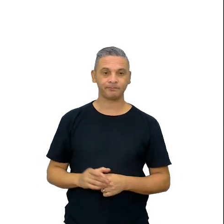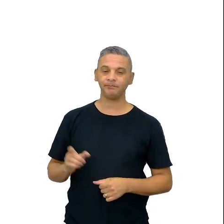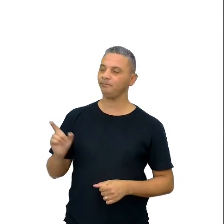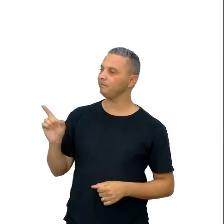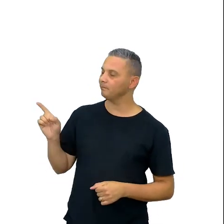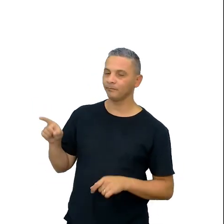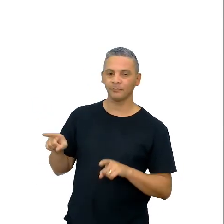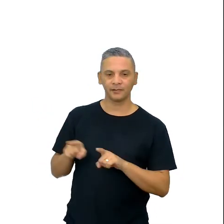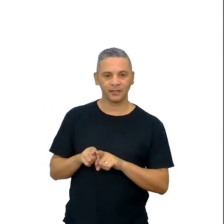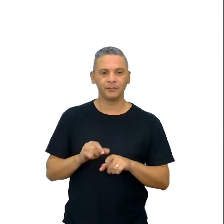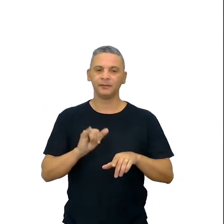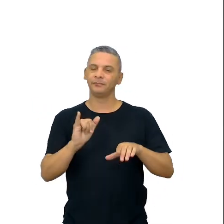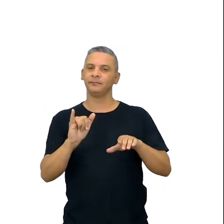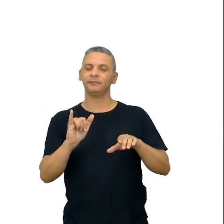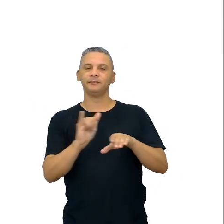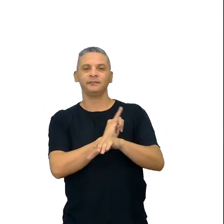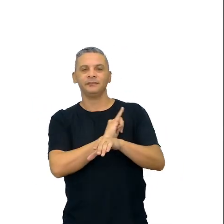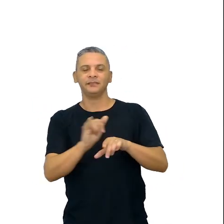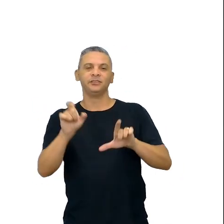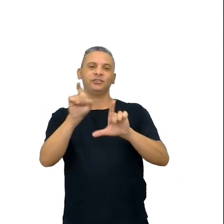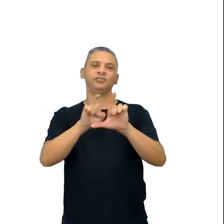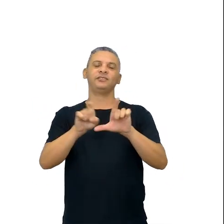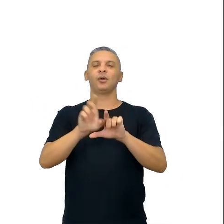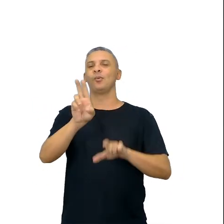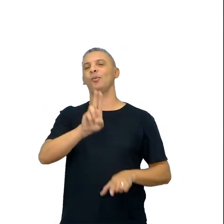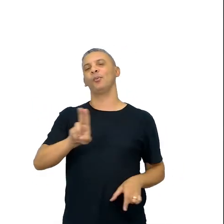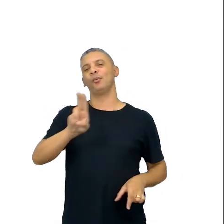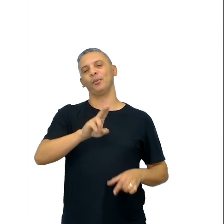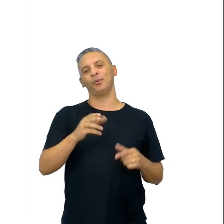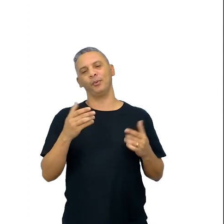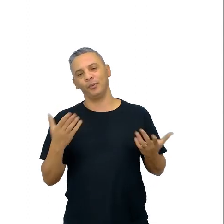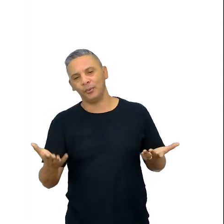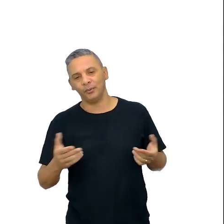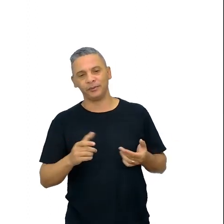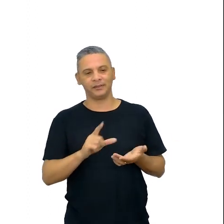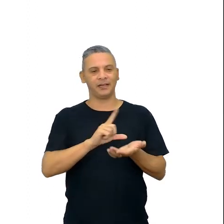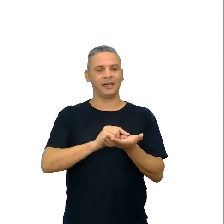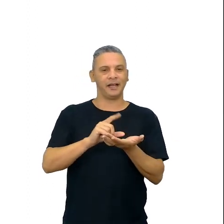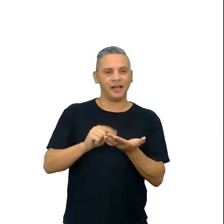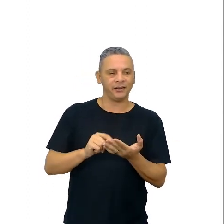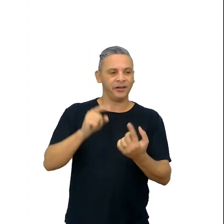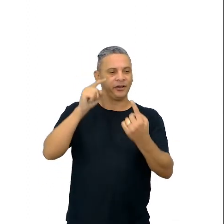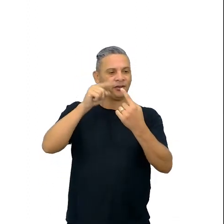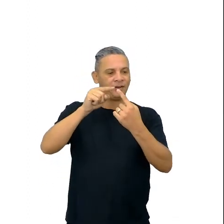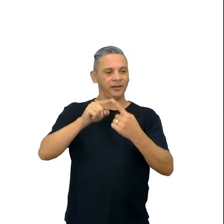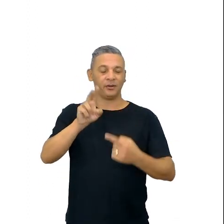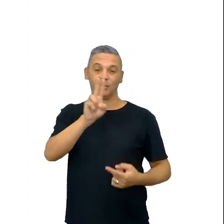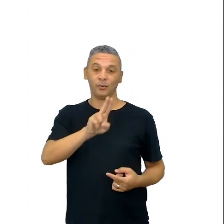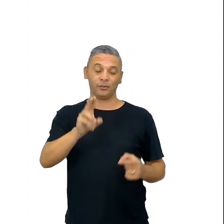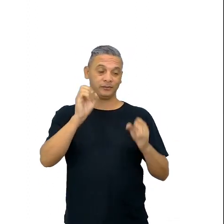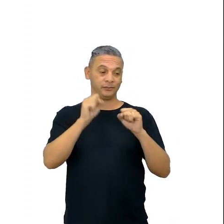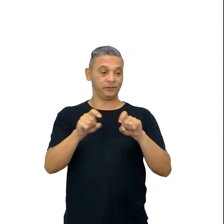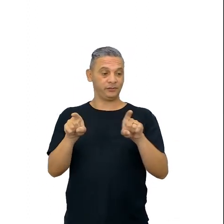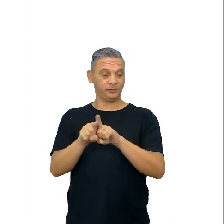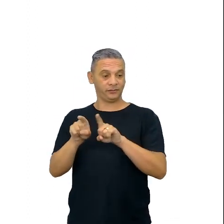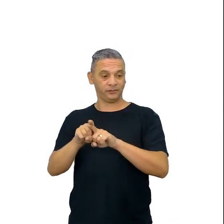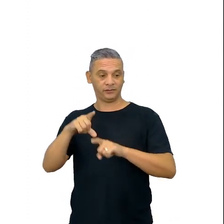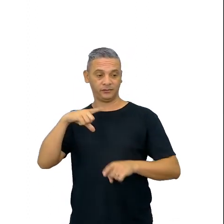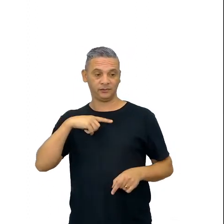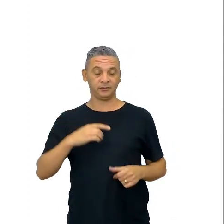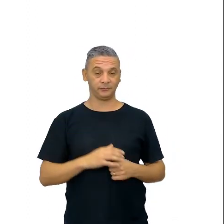explorem as ferramentas digitais que a gente trouxe aqui para vocês, no caso aqui foram artigos, né, que foram indicados aqui,